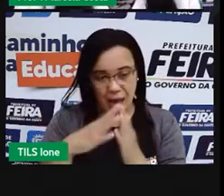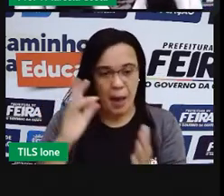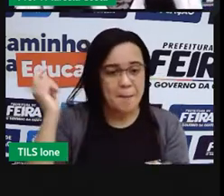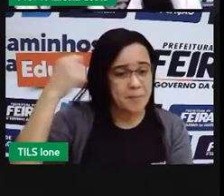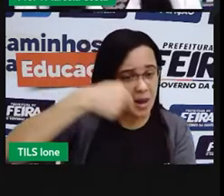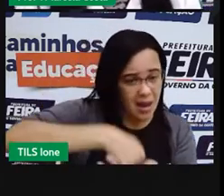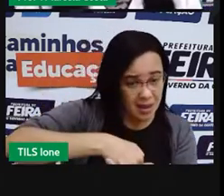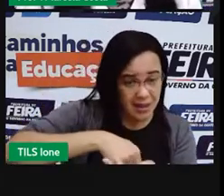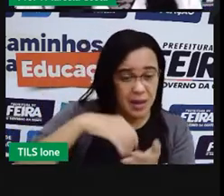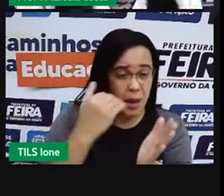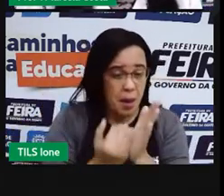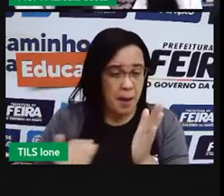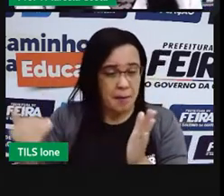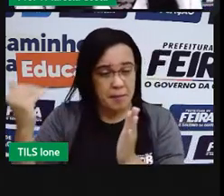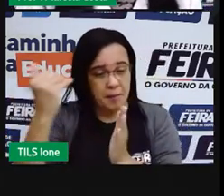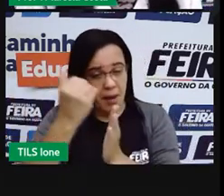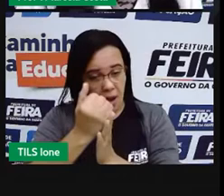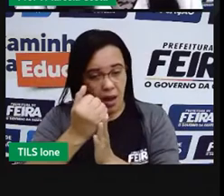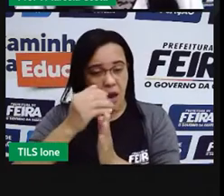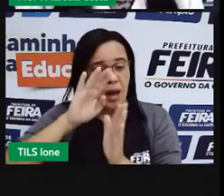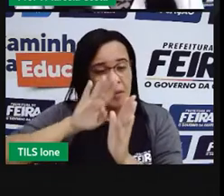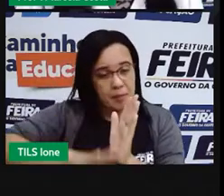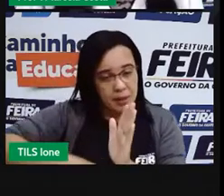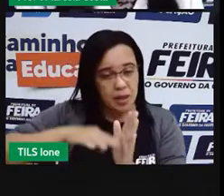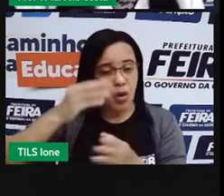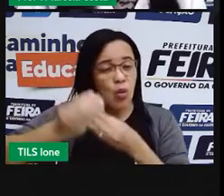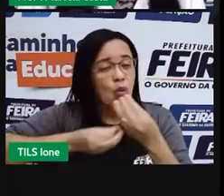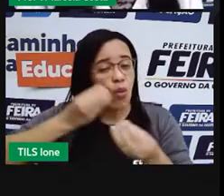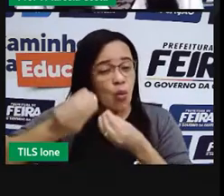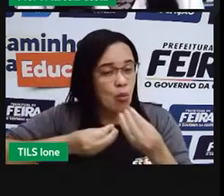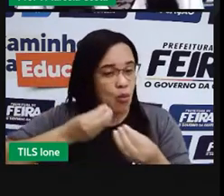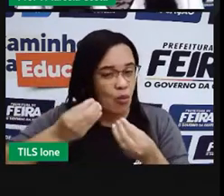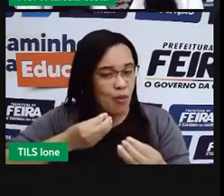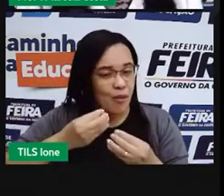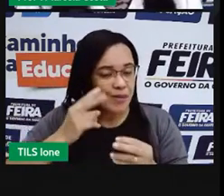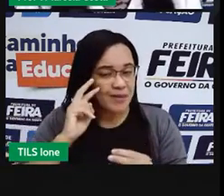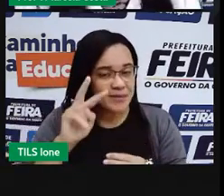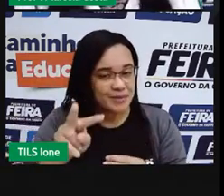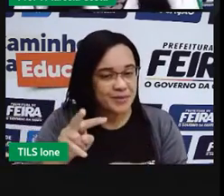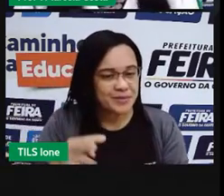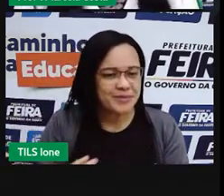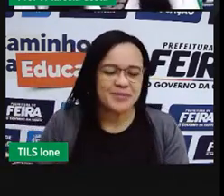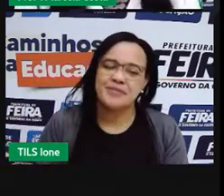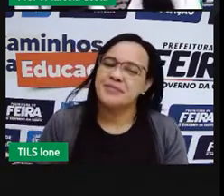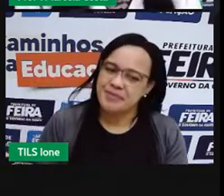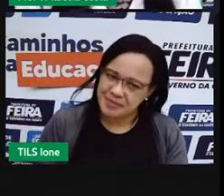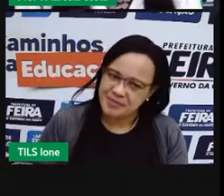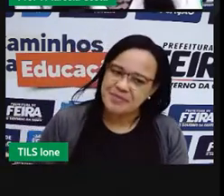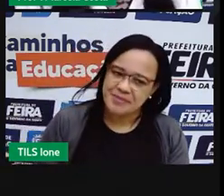mais? Estão pagando um valor menos do que que vocês foram apresentados?